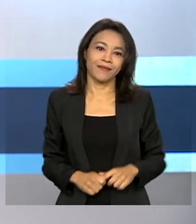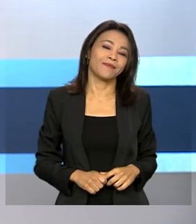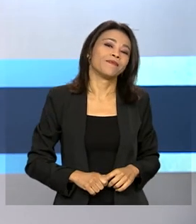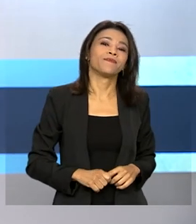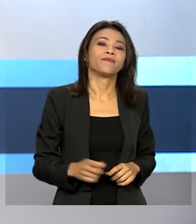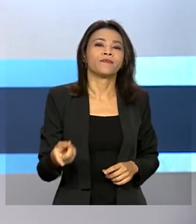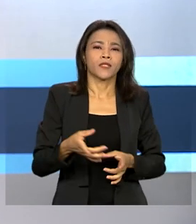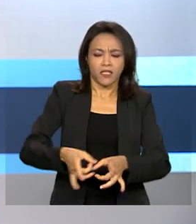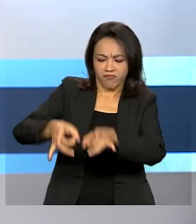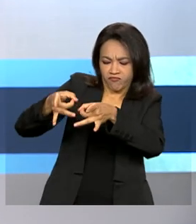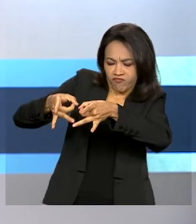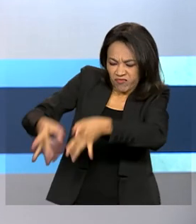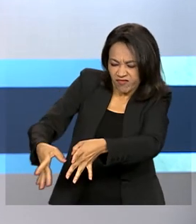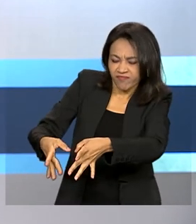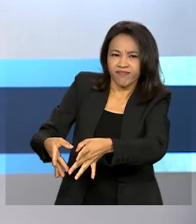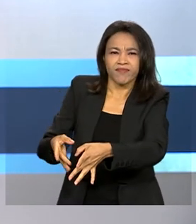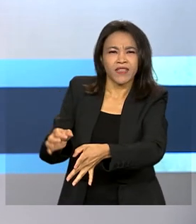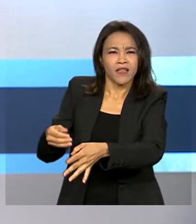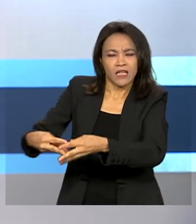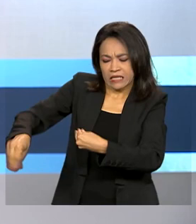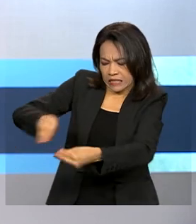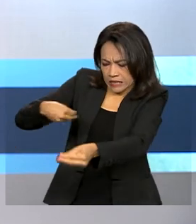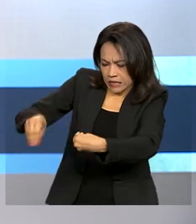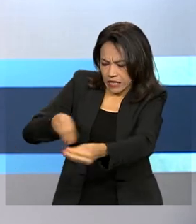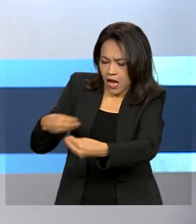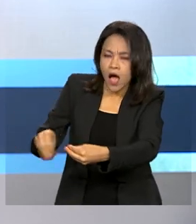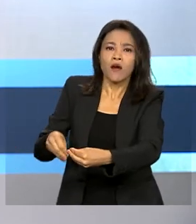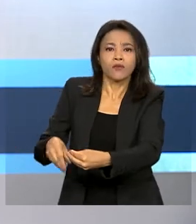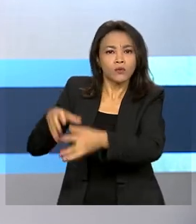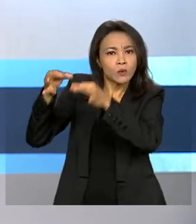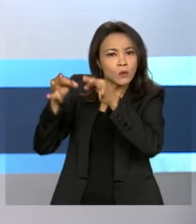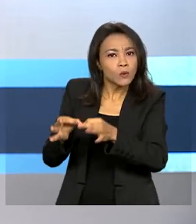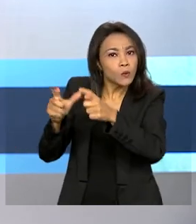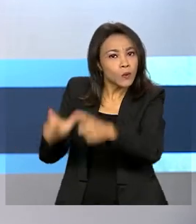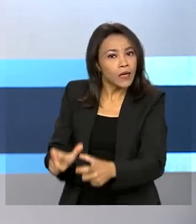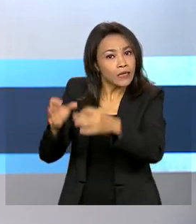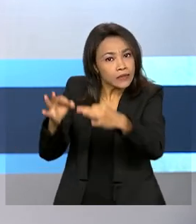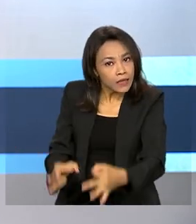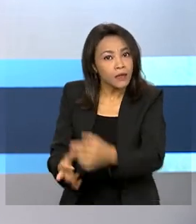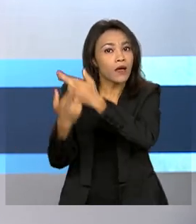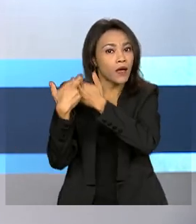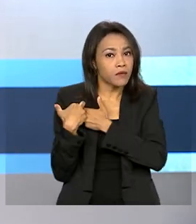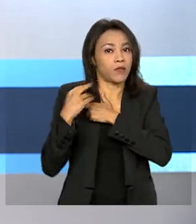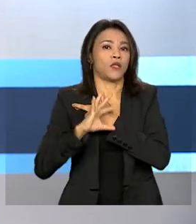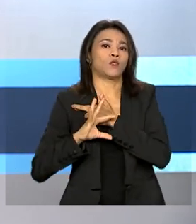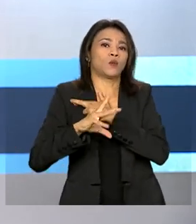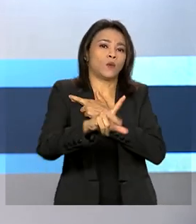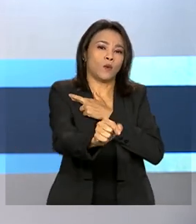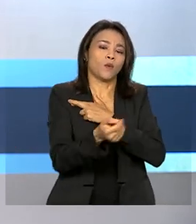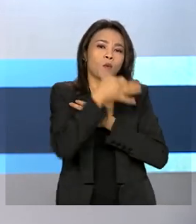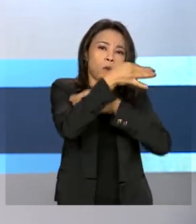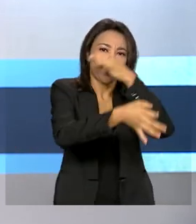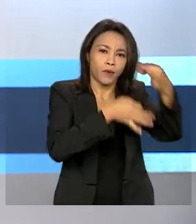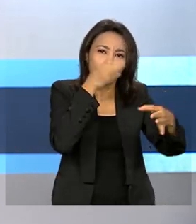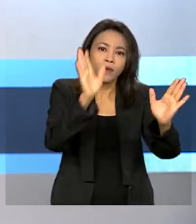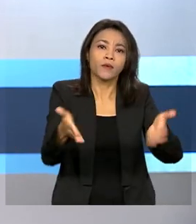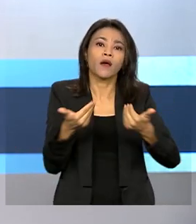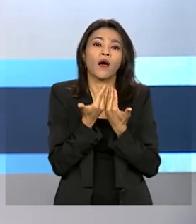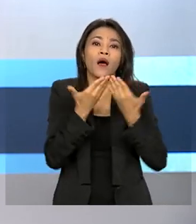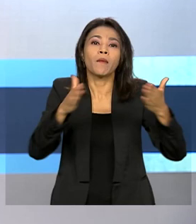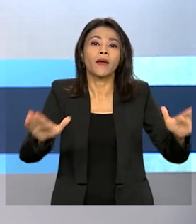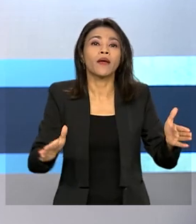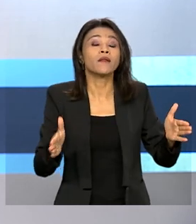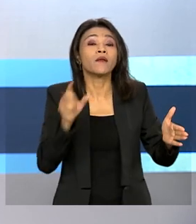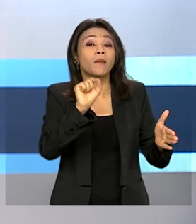Descartar corretamente as embalagens plásticas é responsabilidade de todos. Uma consulta pública está aberta para ouvir